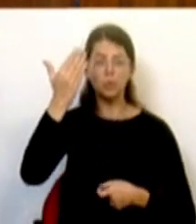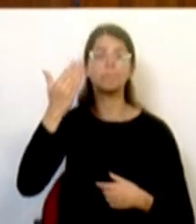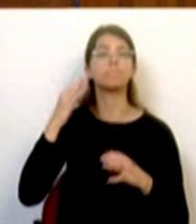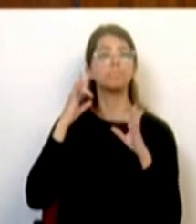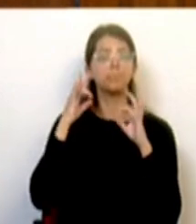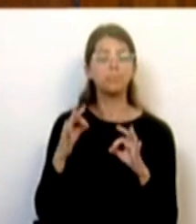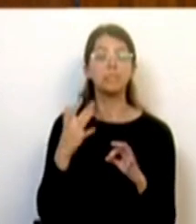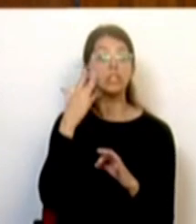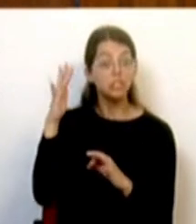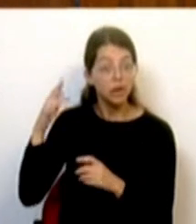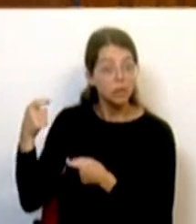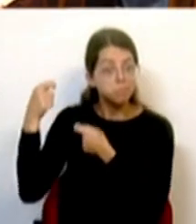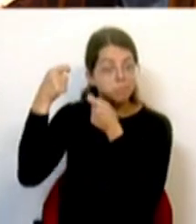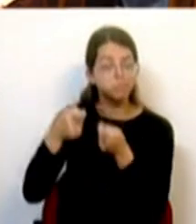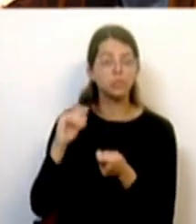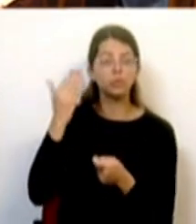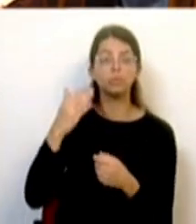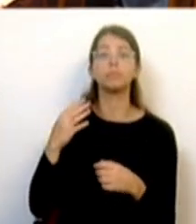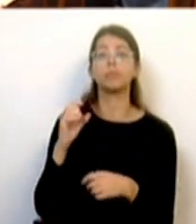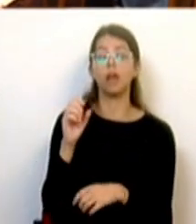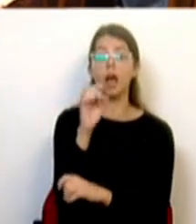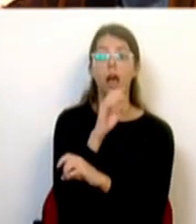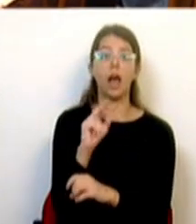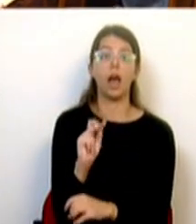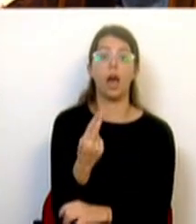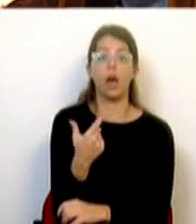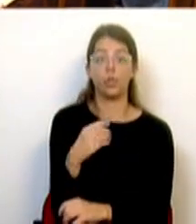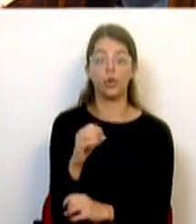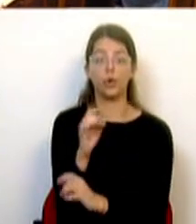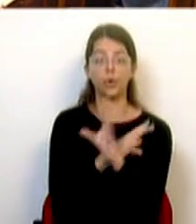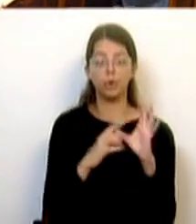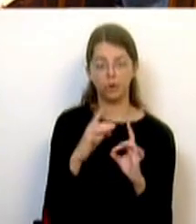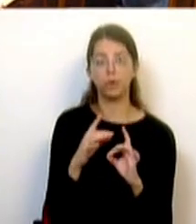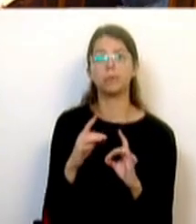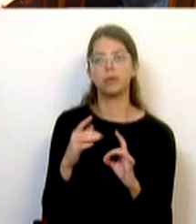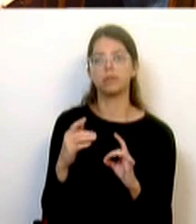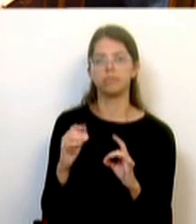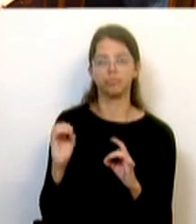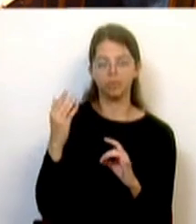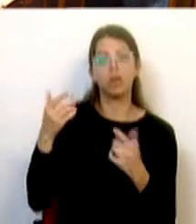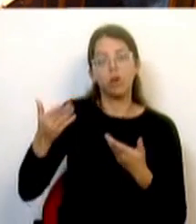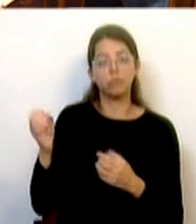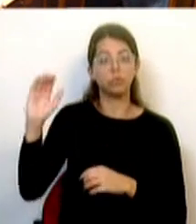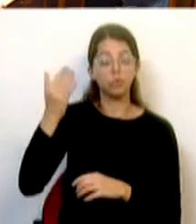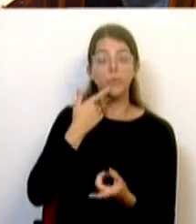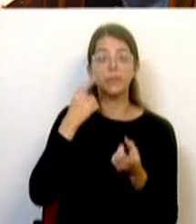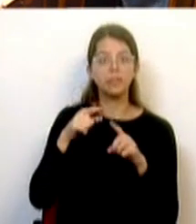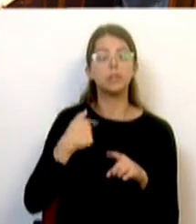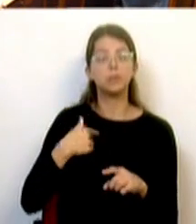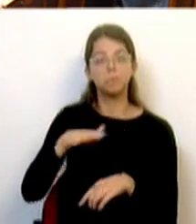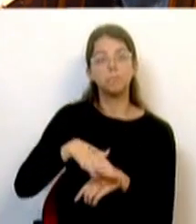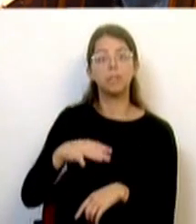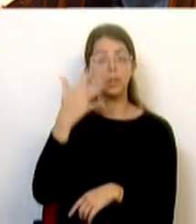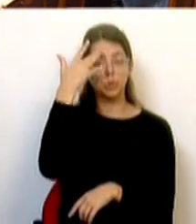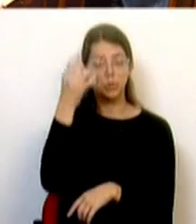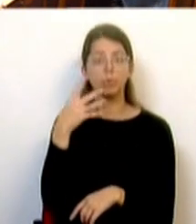faz estrangeiro desde a Auto Europa. E eu que sou da região de Setúbal, eleita pela região de Setúbal, sei bem o que é que a